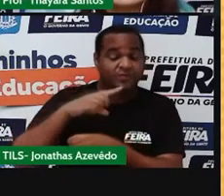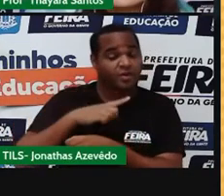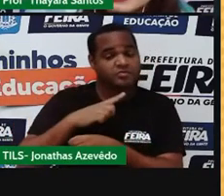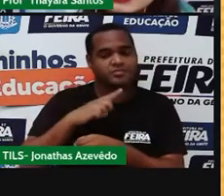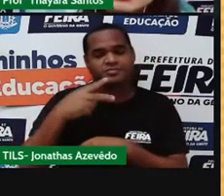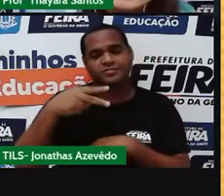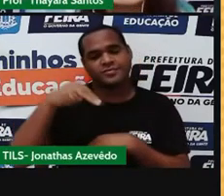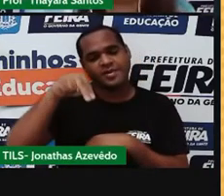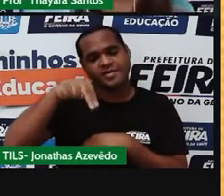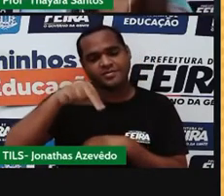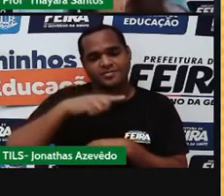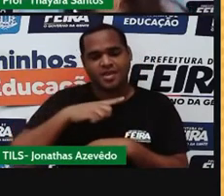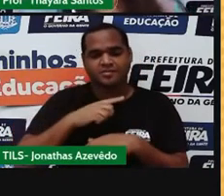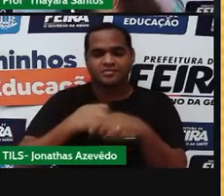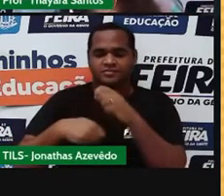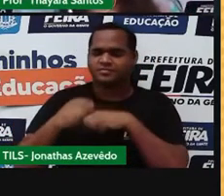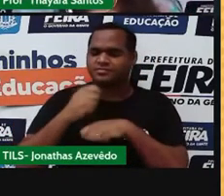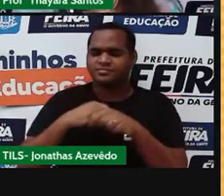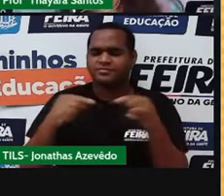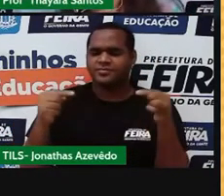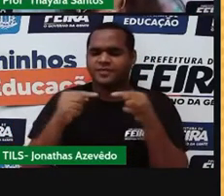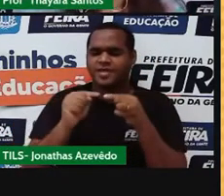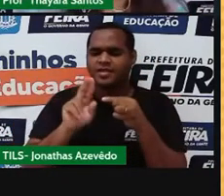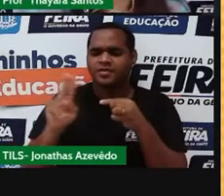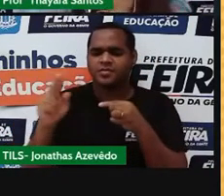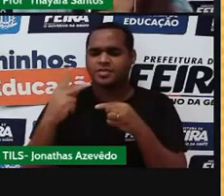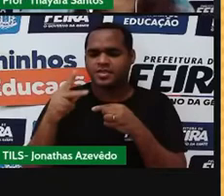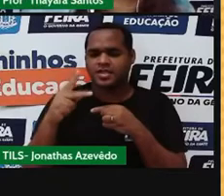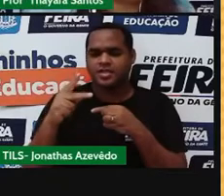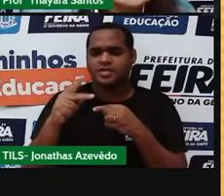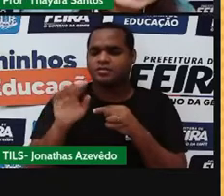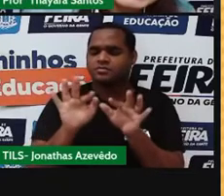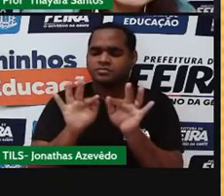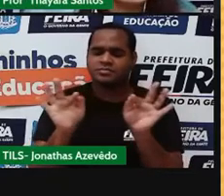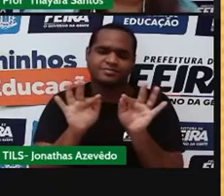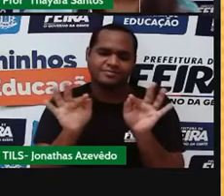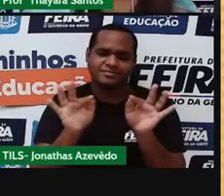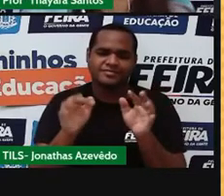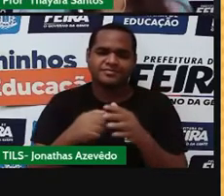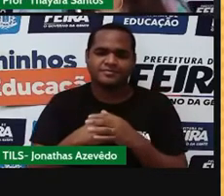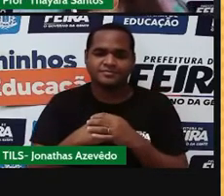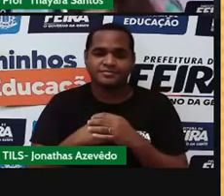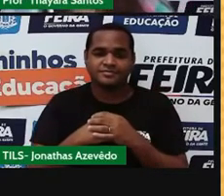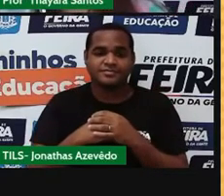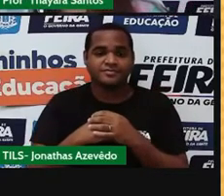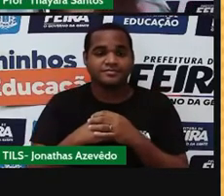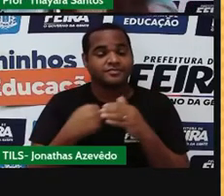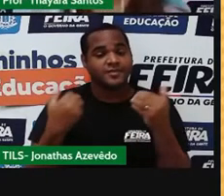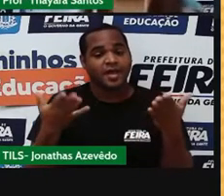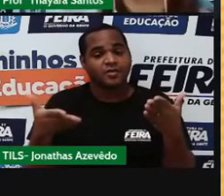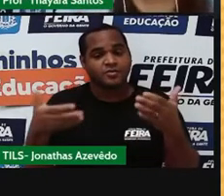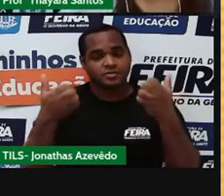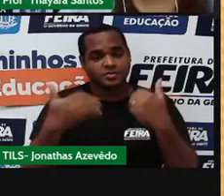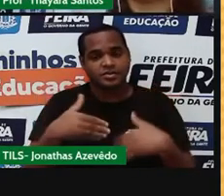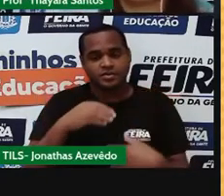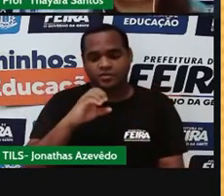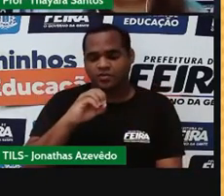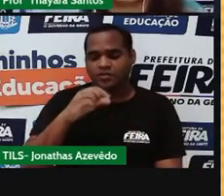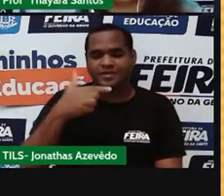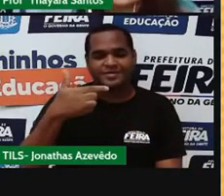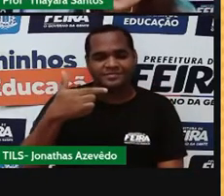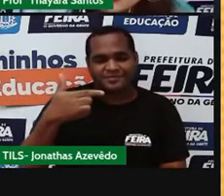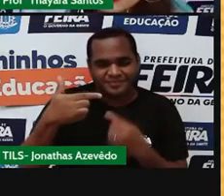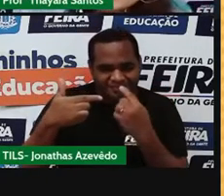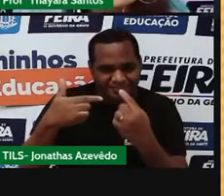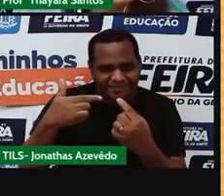mesmo elemento, aí a gente diz que ela é uma substância simples. Agora tem aqui o gás oxigênio, que é o O2.